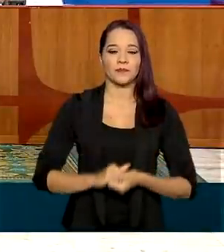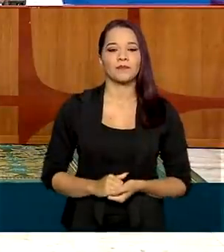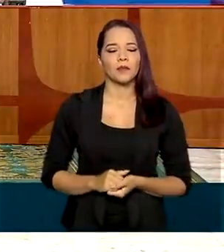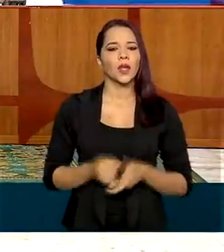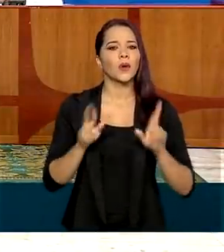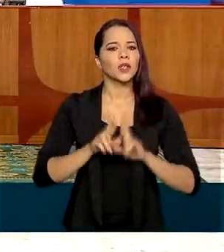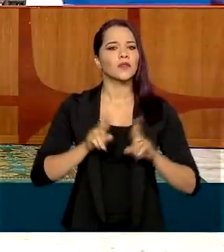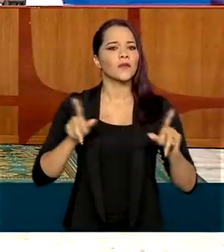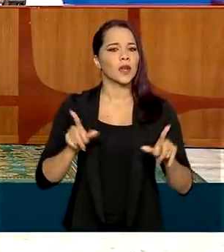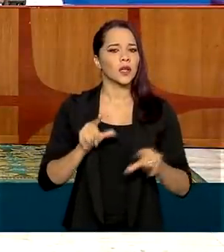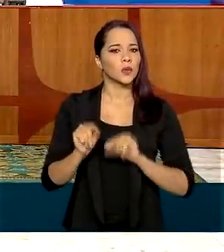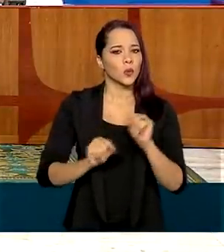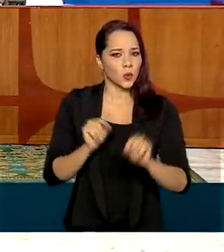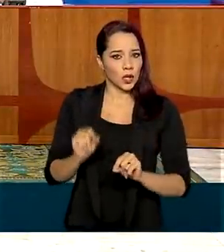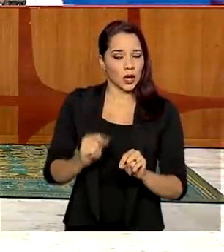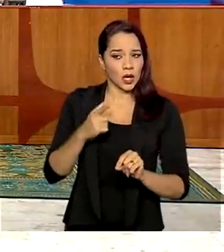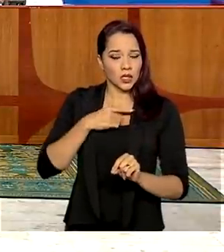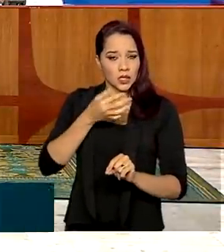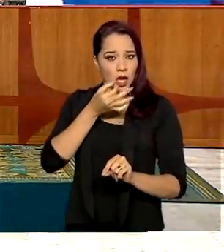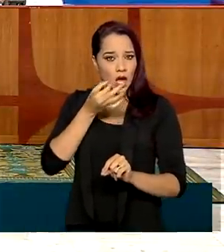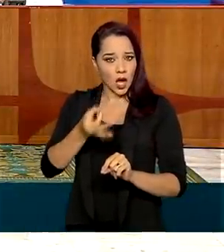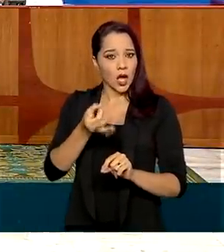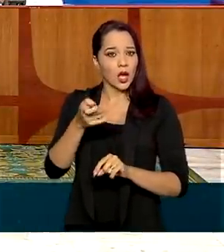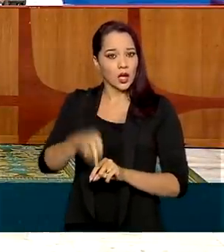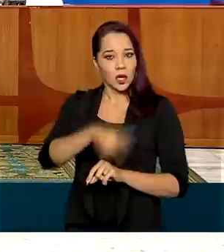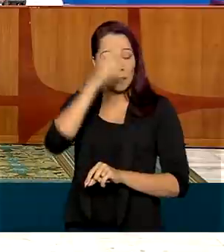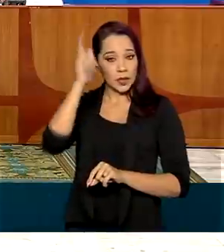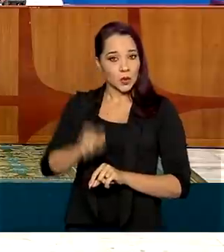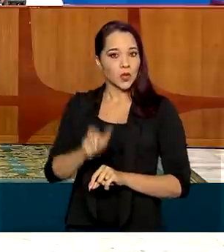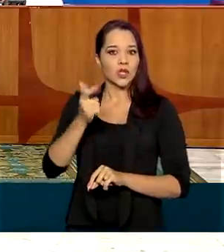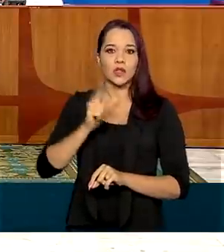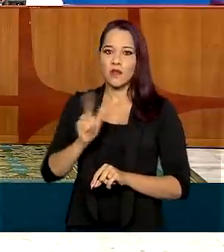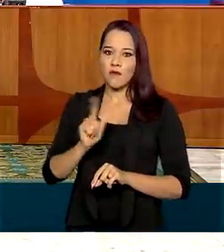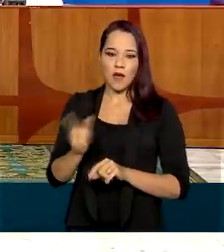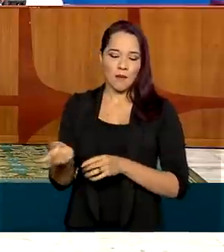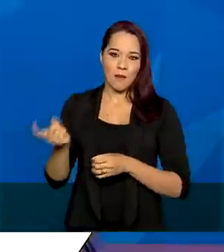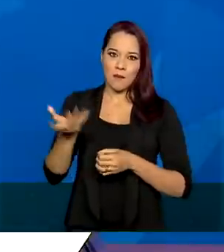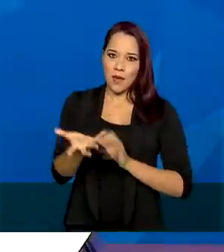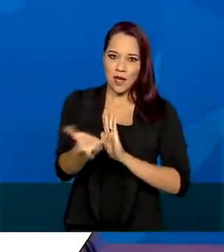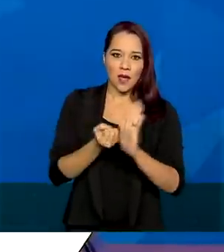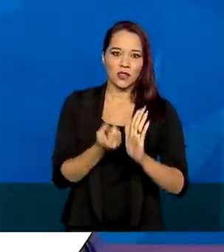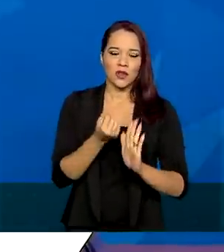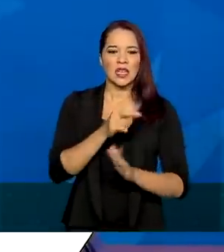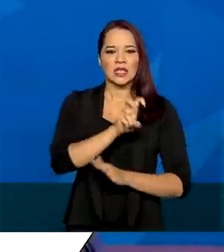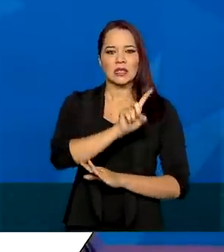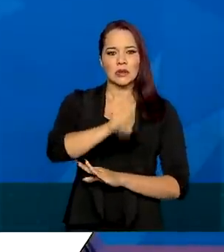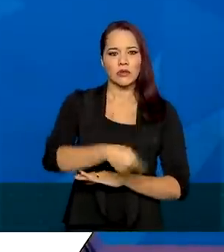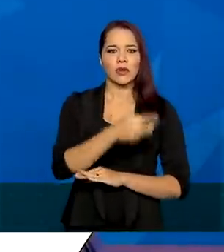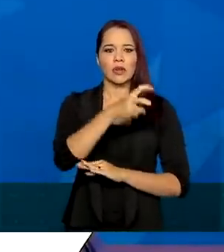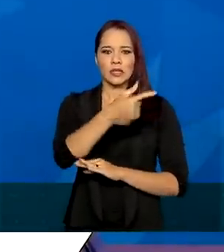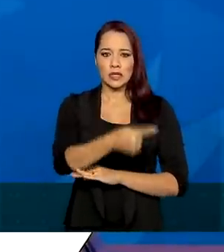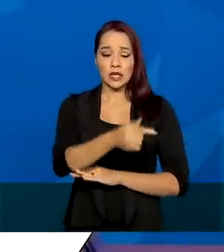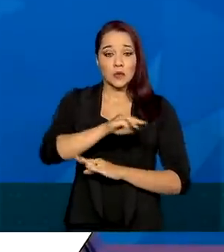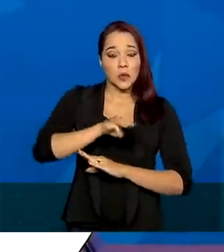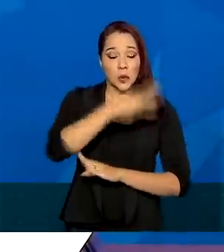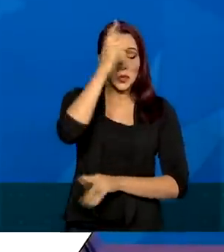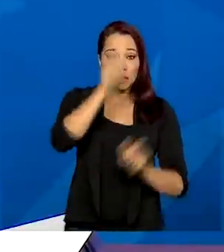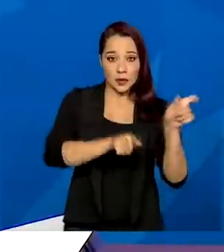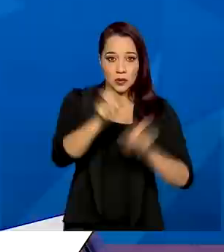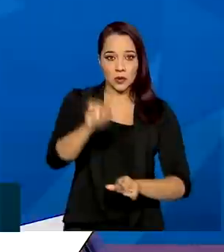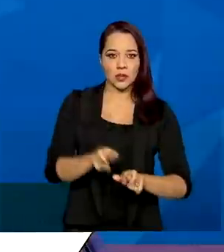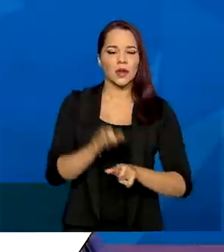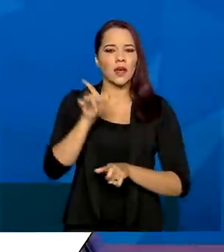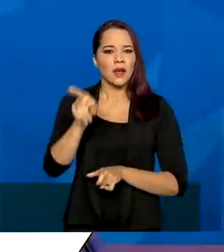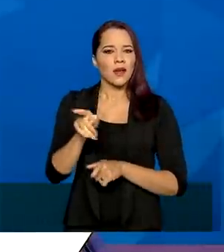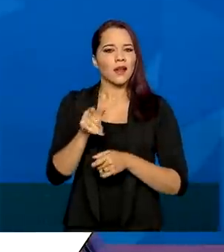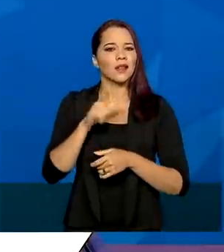diferença estimada que a gente acredita que são de pessoas que não vão receber está na ordem de 5,7 milhões de pessoas. Elas